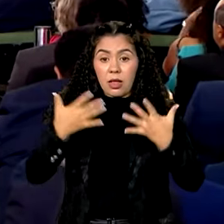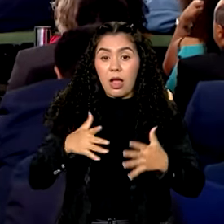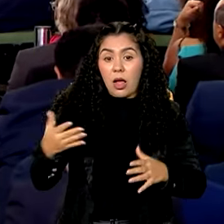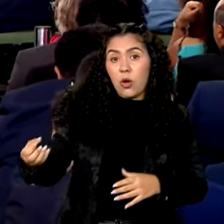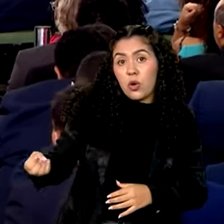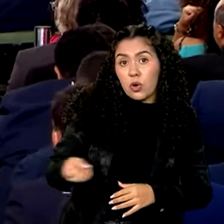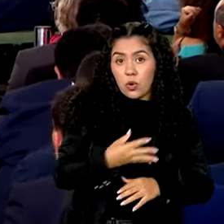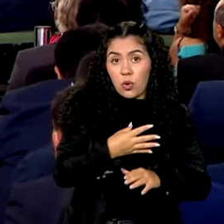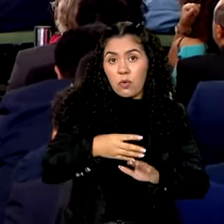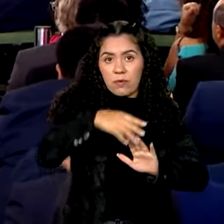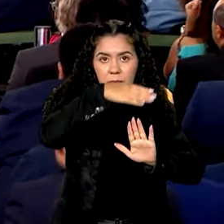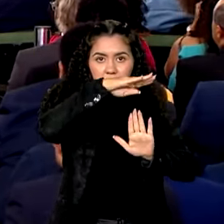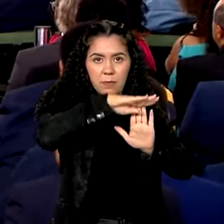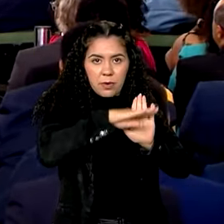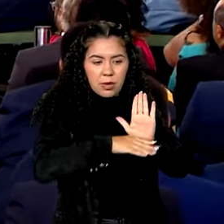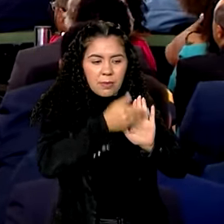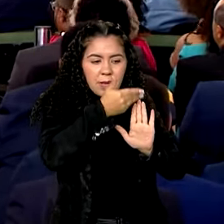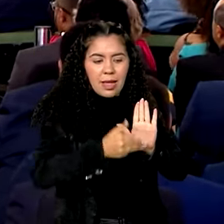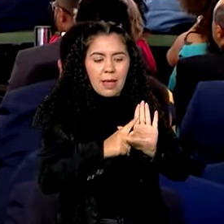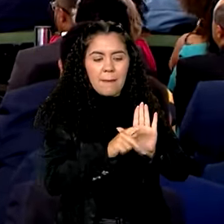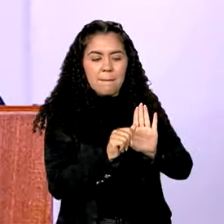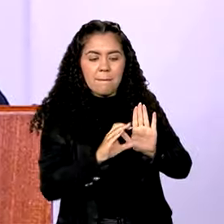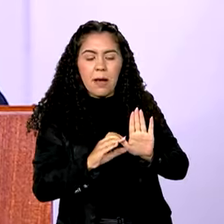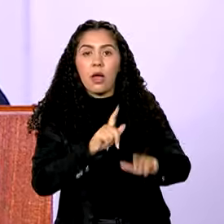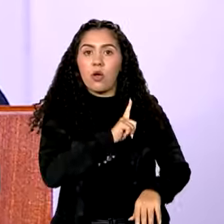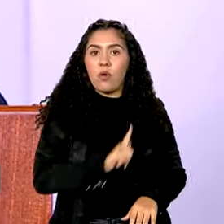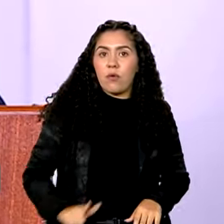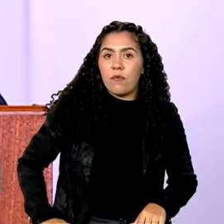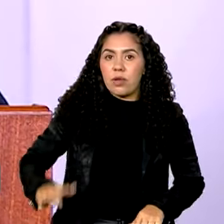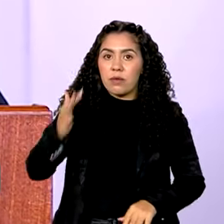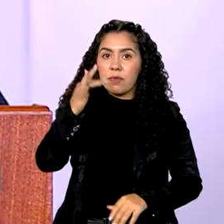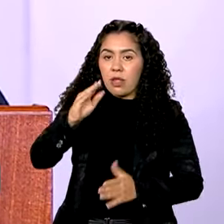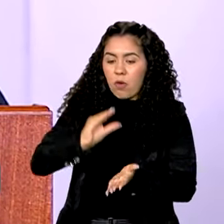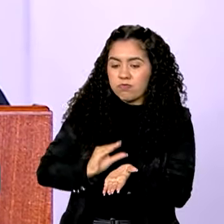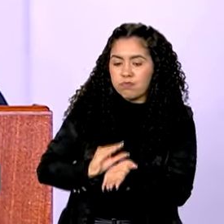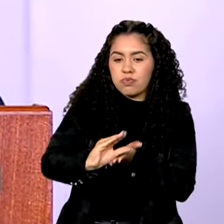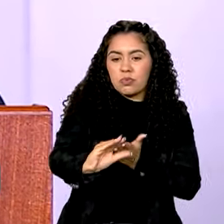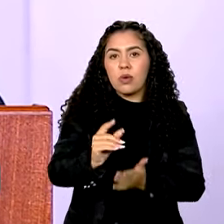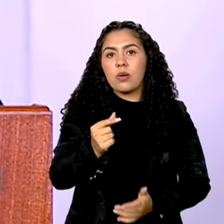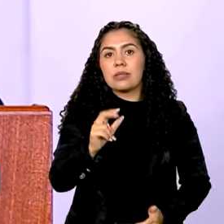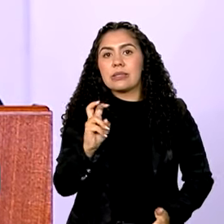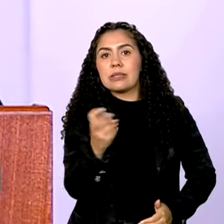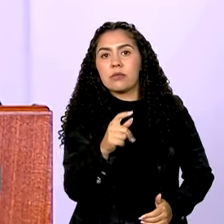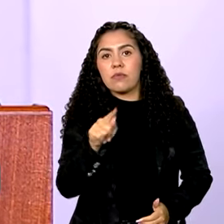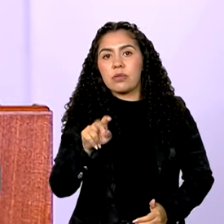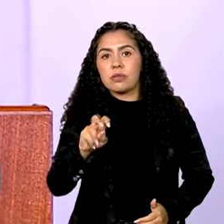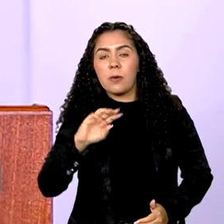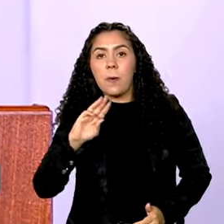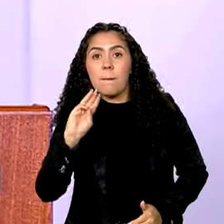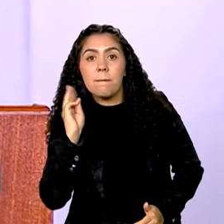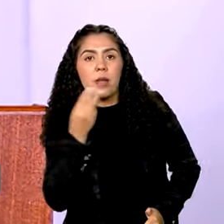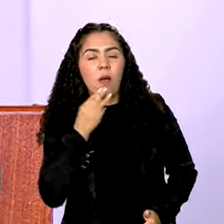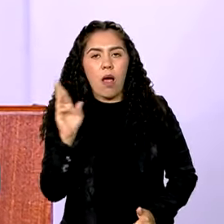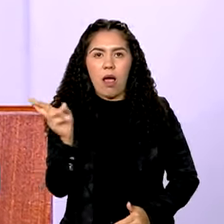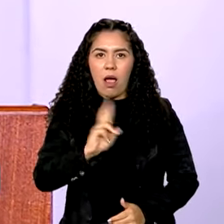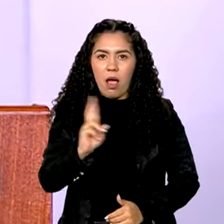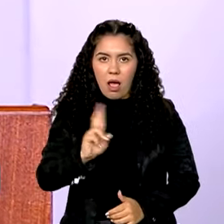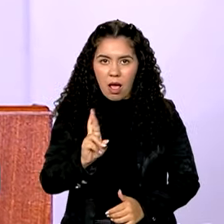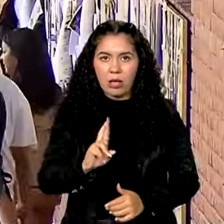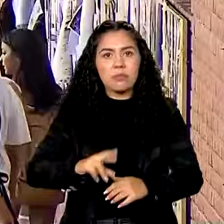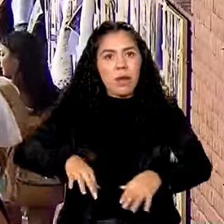novo PAC, o governo federal está destinando 5 bilhões e meio de reais para a